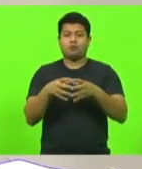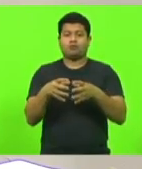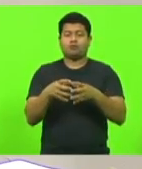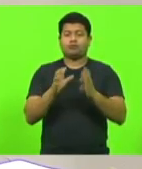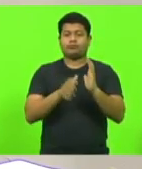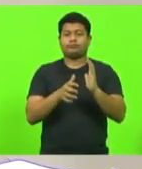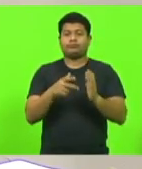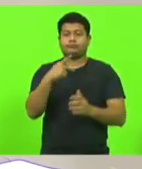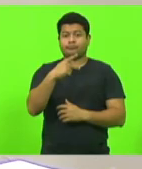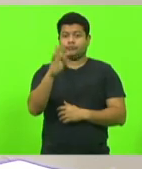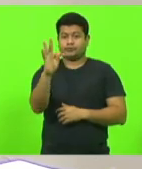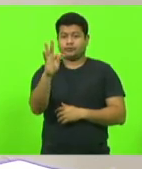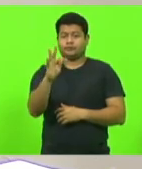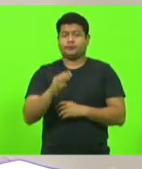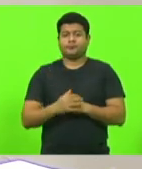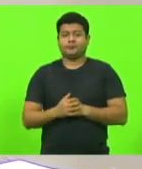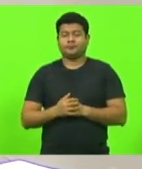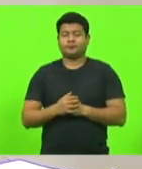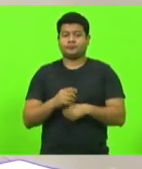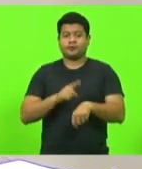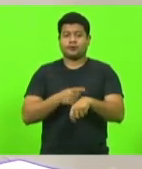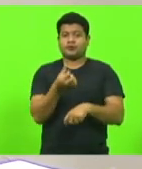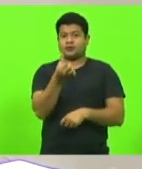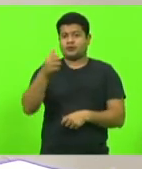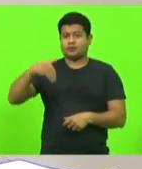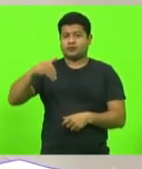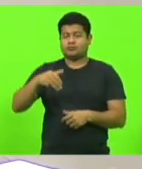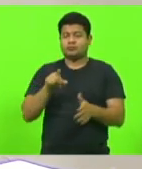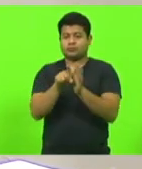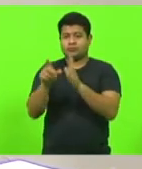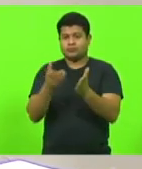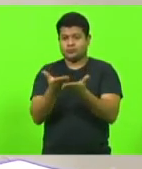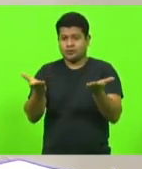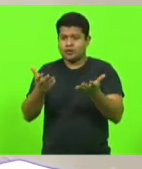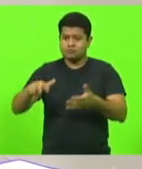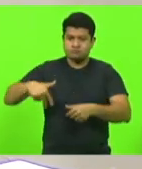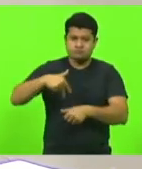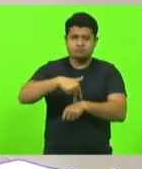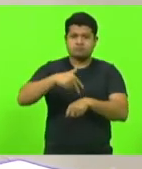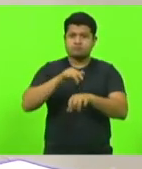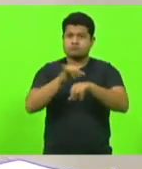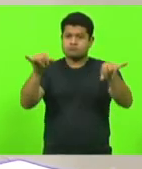Trabalhadores, por seis minutos. Eu consulto se alguém fará o uso da palavra.